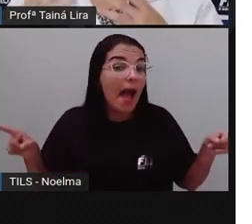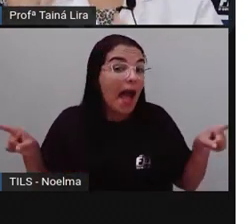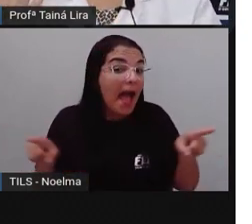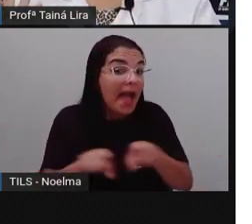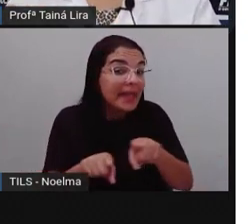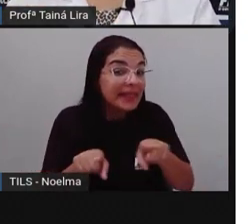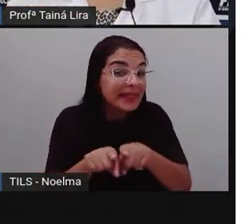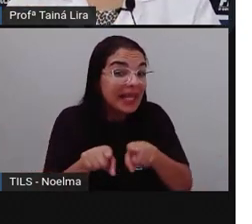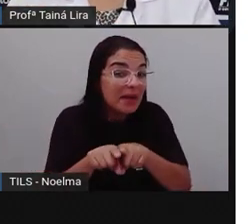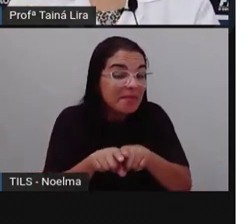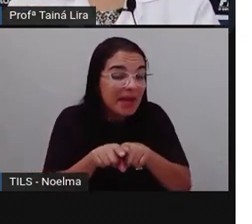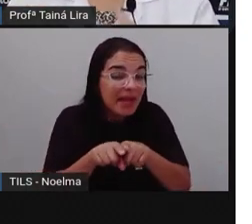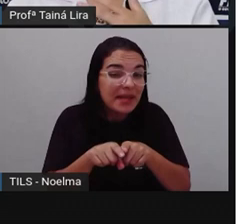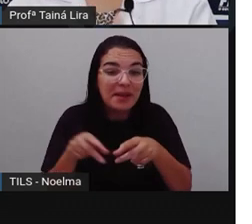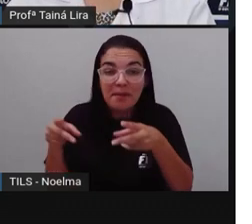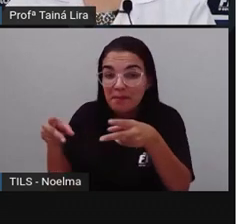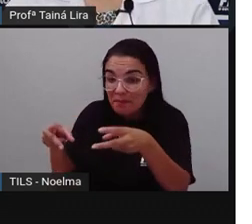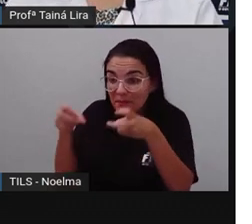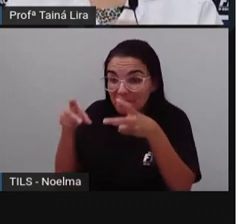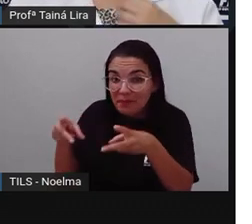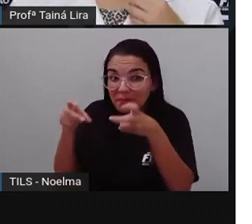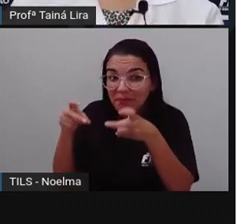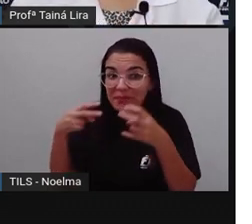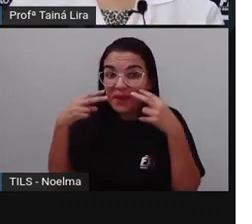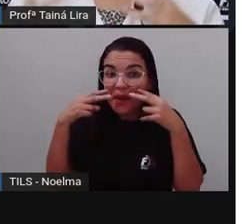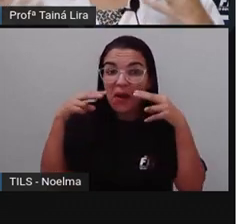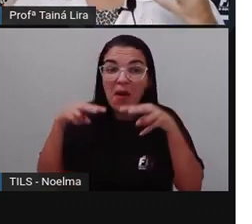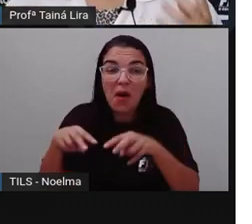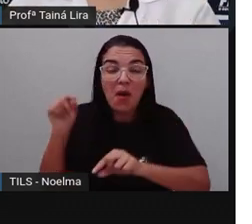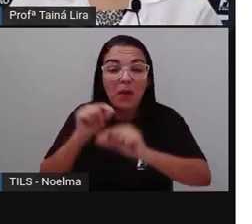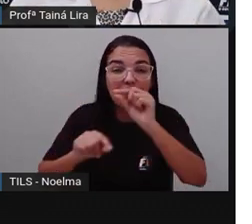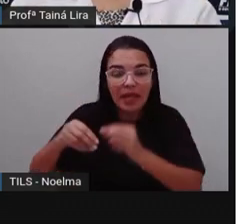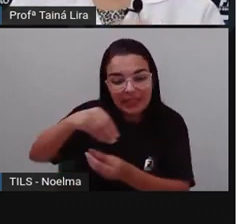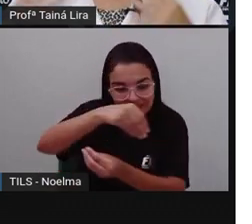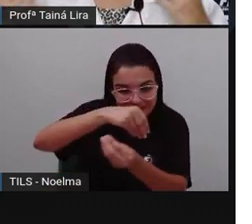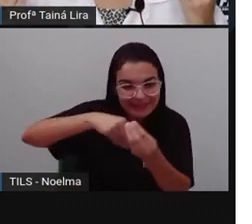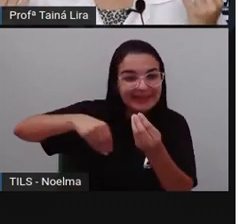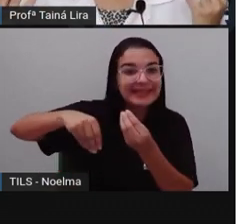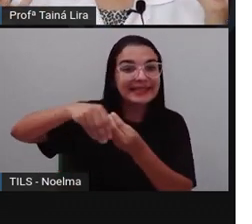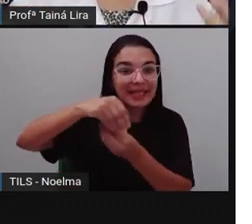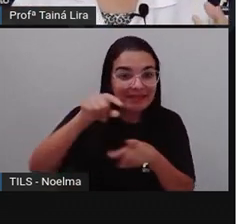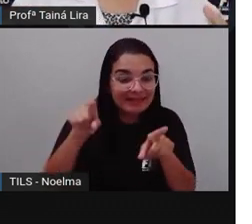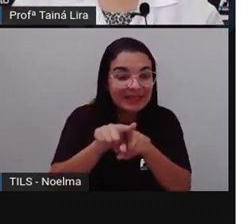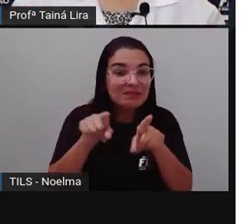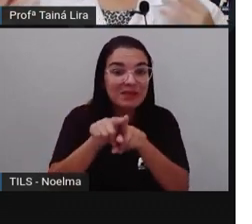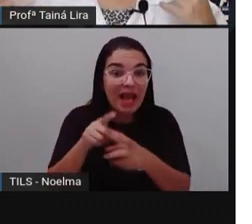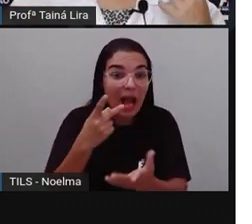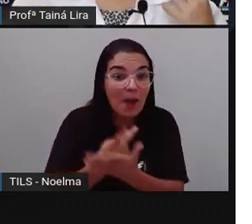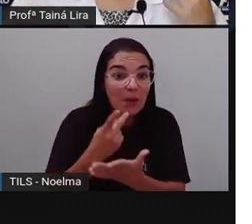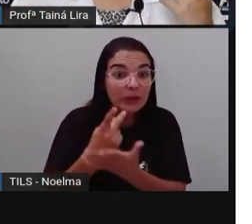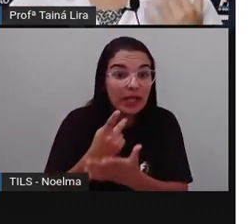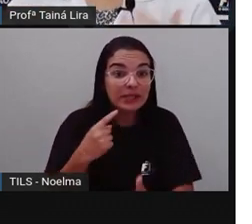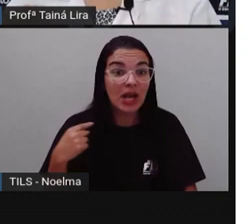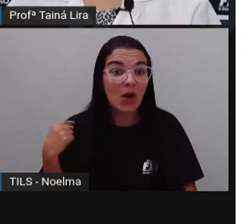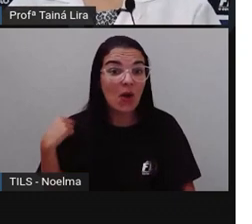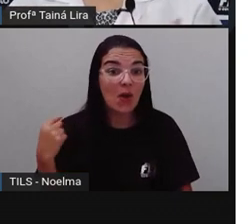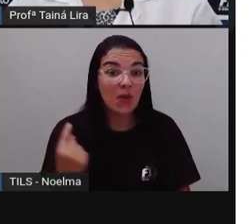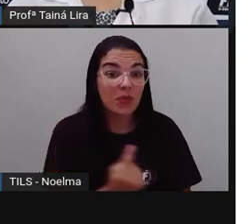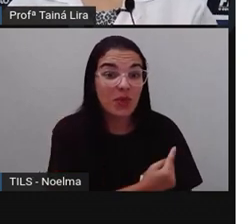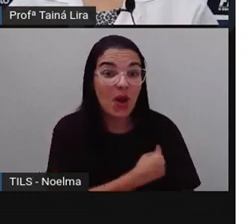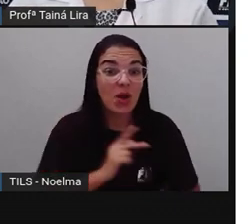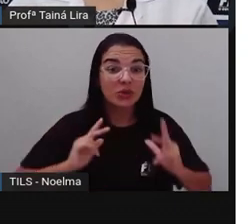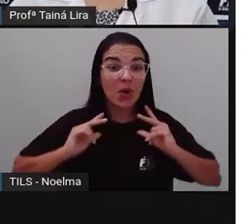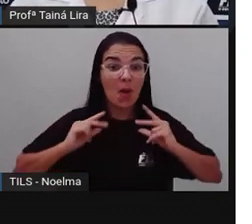aqui pra gente olhar e ver que esse ciclo de vida também acontece com os seres